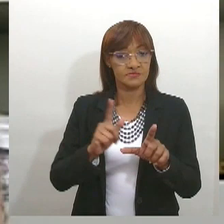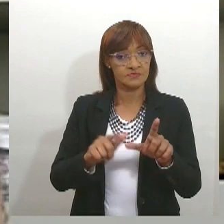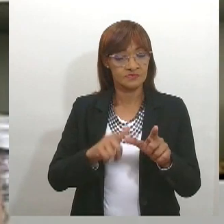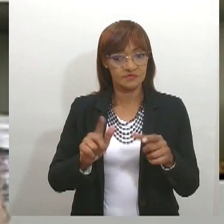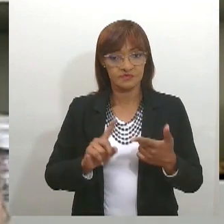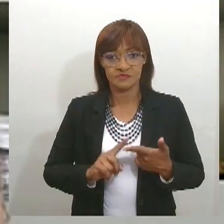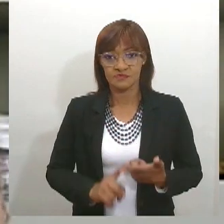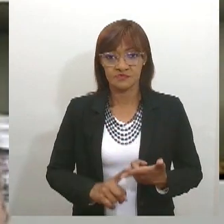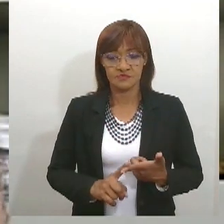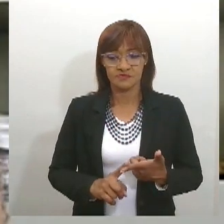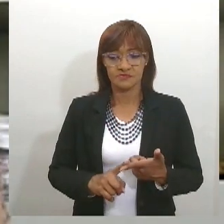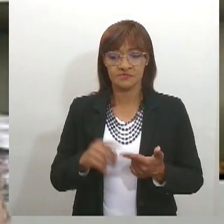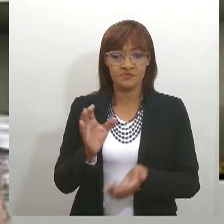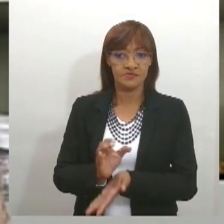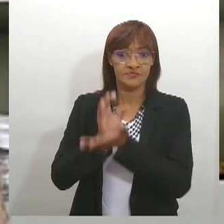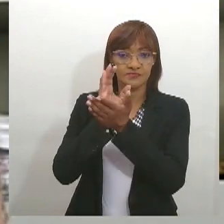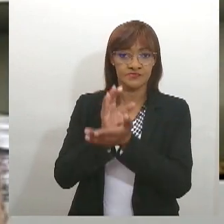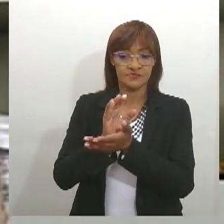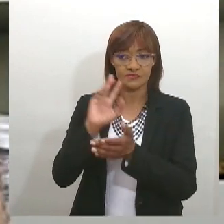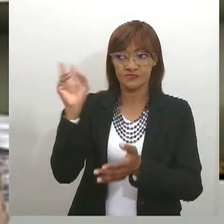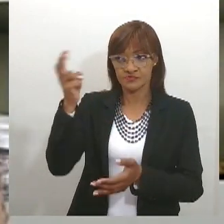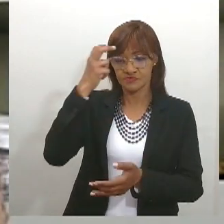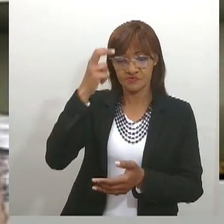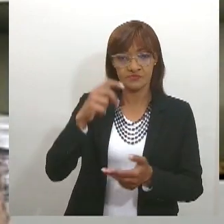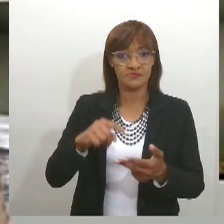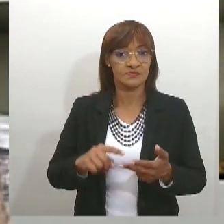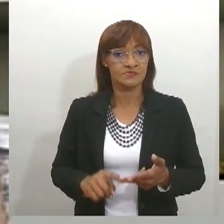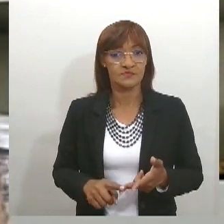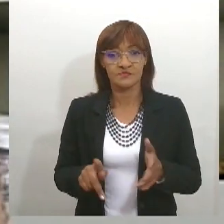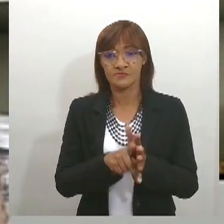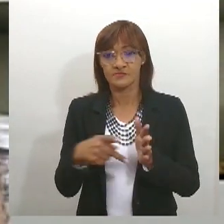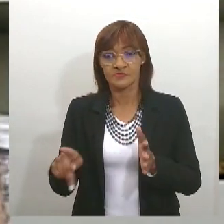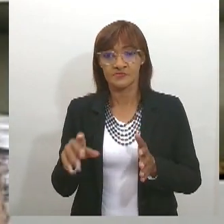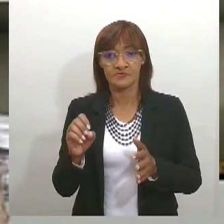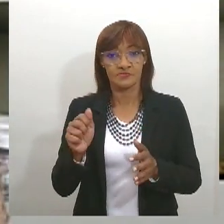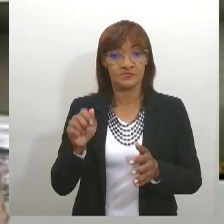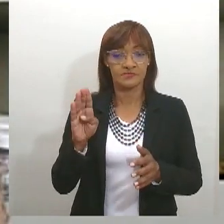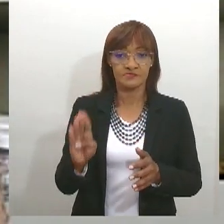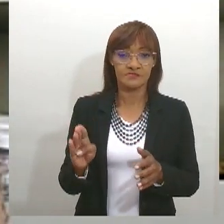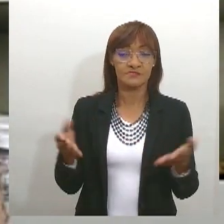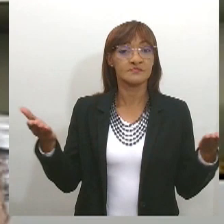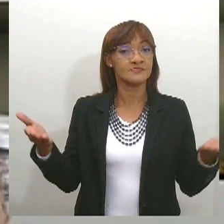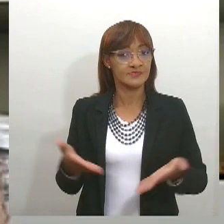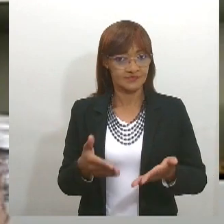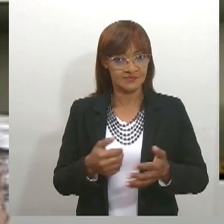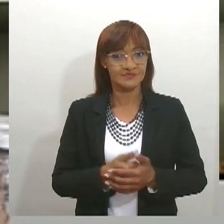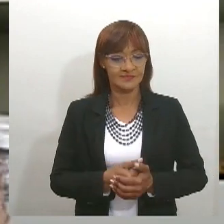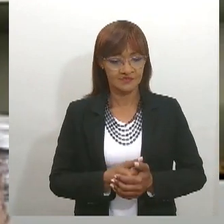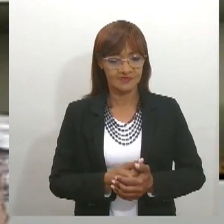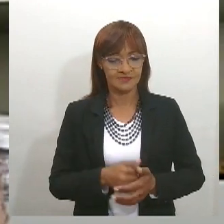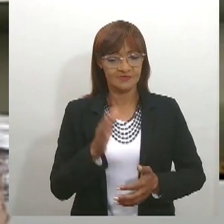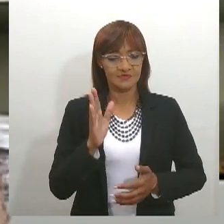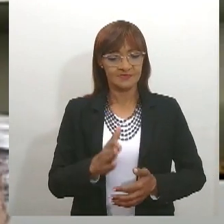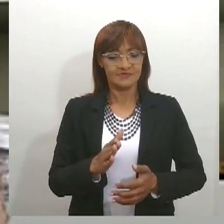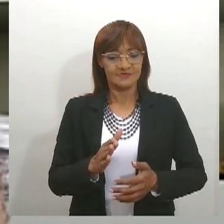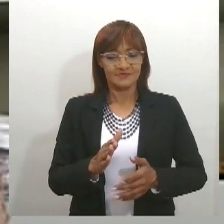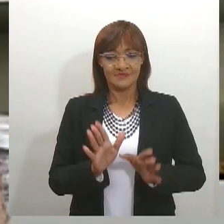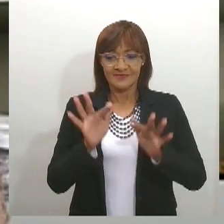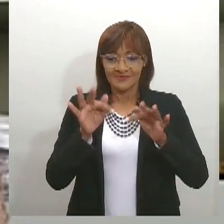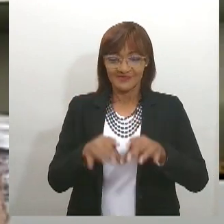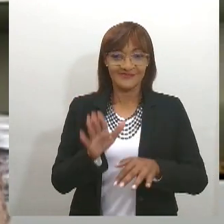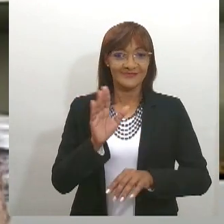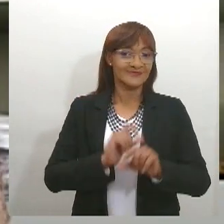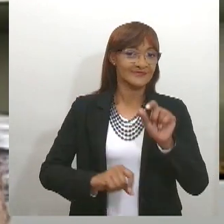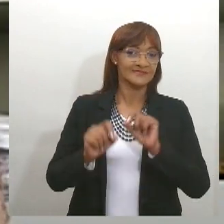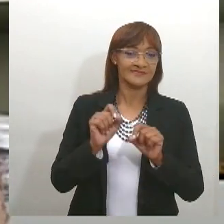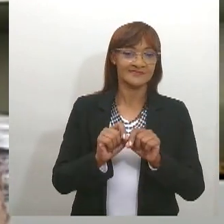Cultura, a própria OAB, e hoje, como disse, coroando estes festejos, essa rememoração de Laudelino